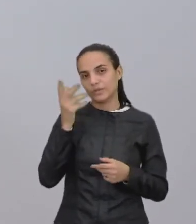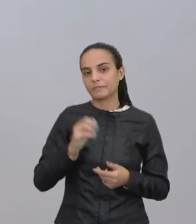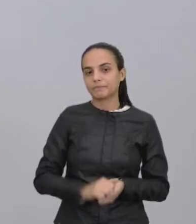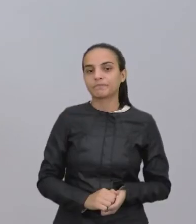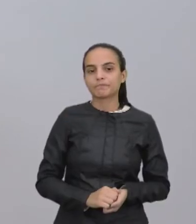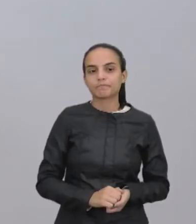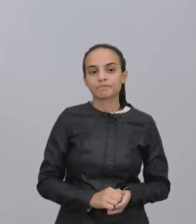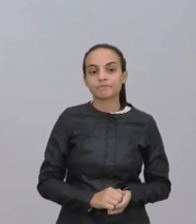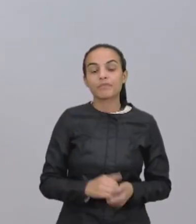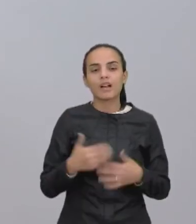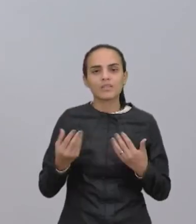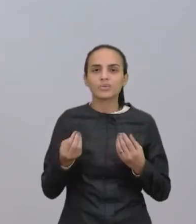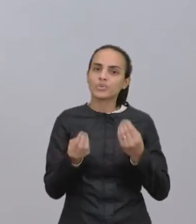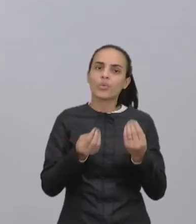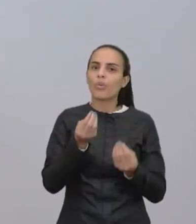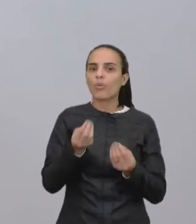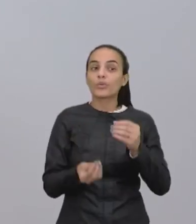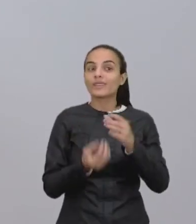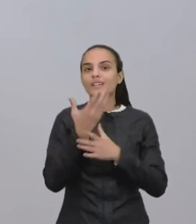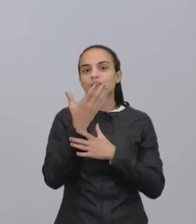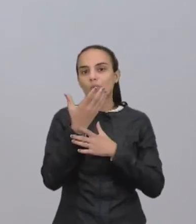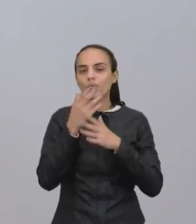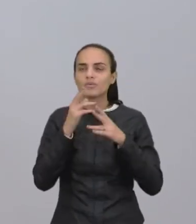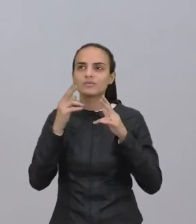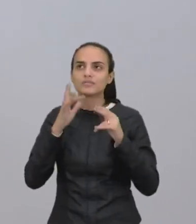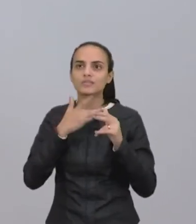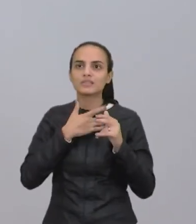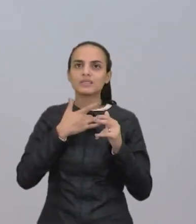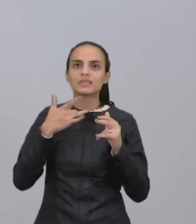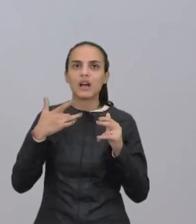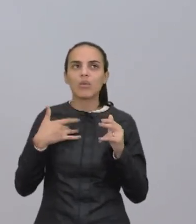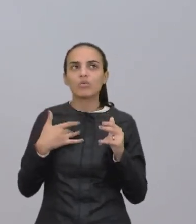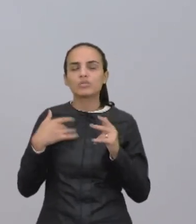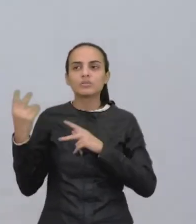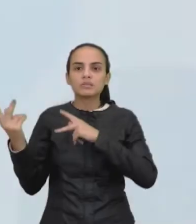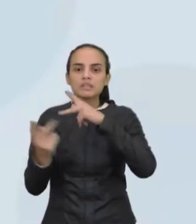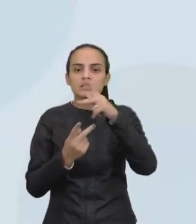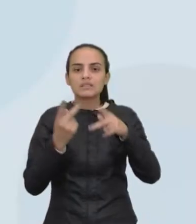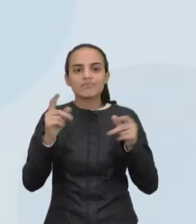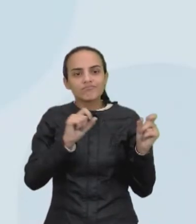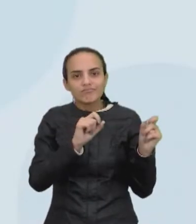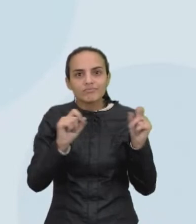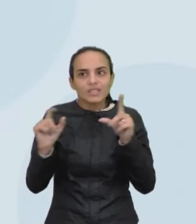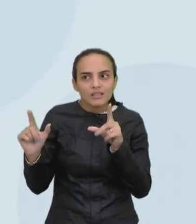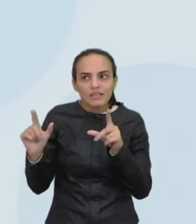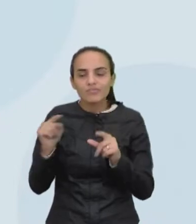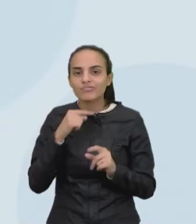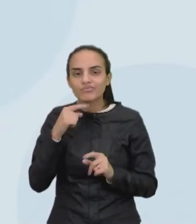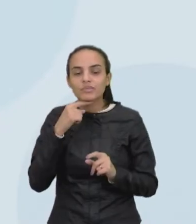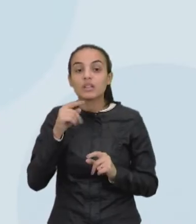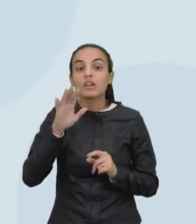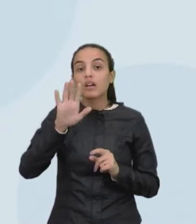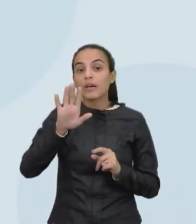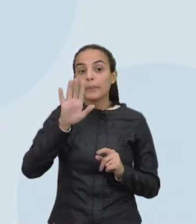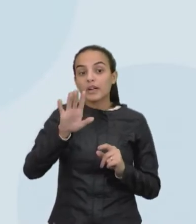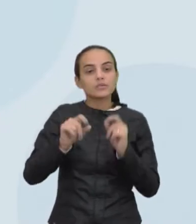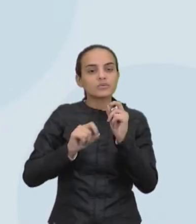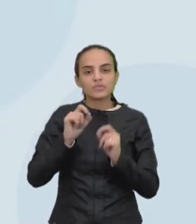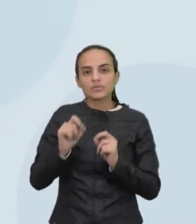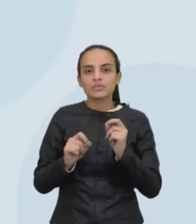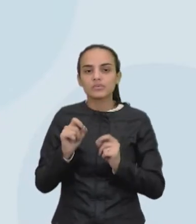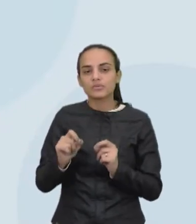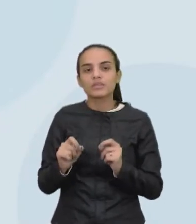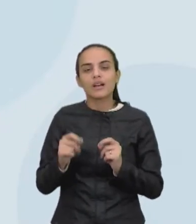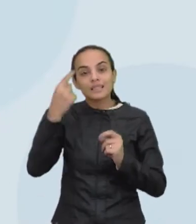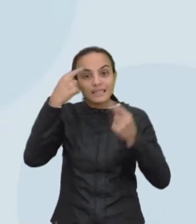E aí, né, como que surgiu essa questão da saúde planetária? Então, tá aparecendo aí na tela para vocês justamente aí, né,